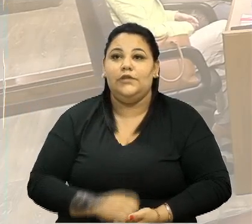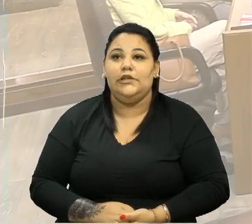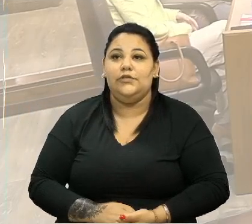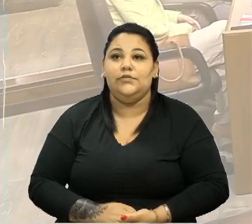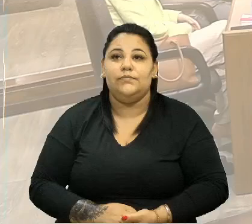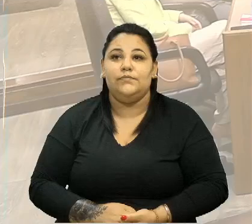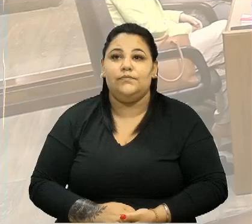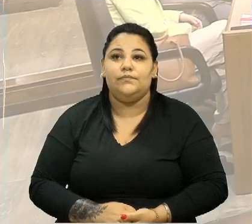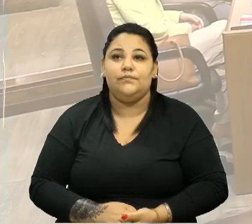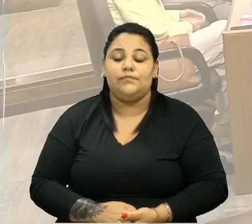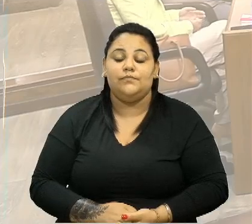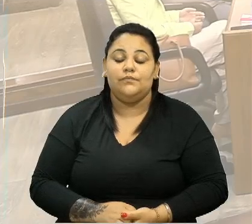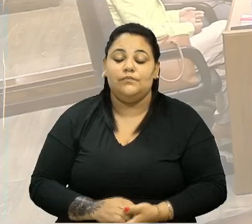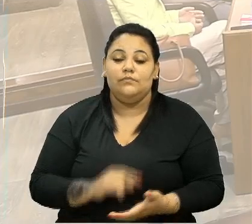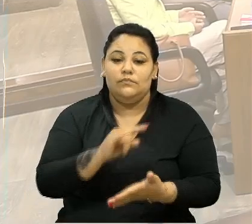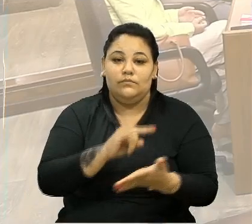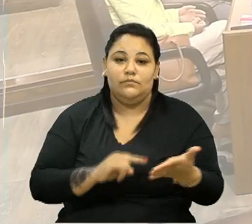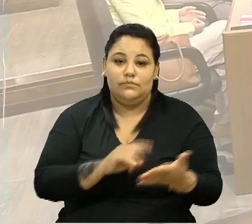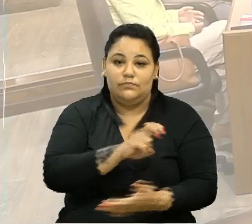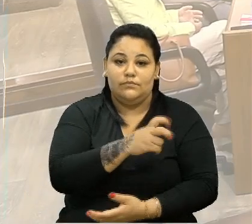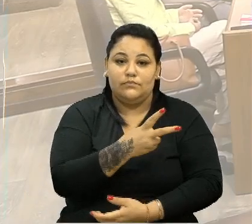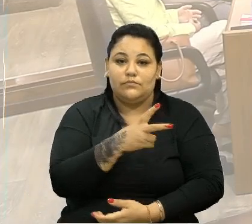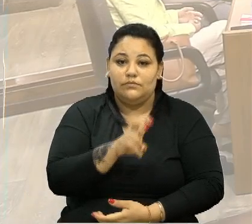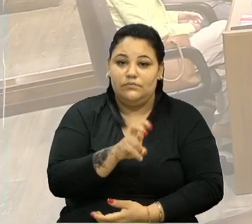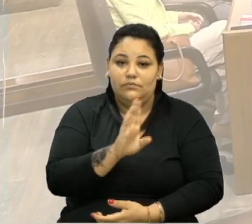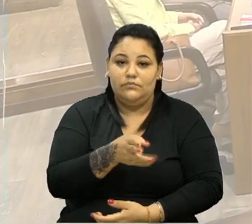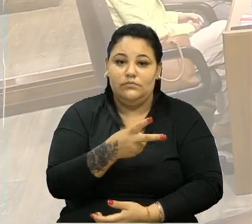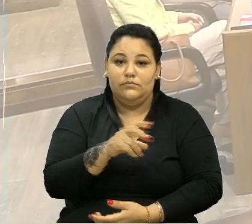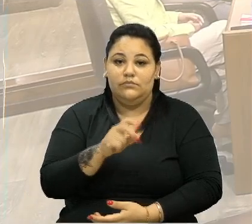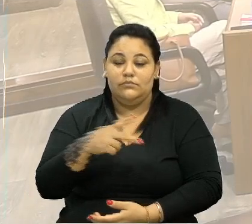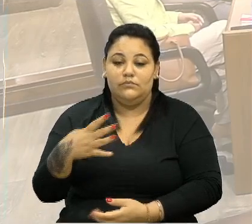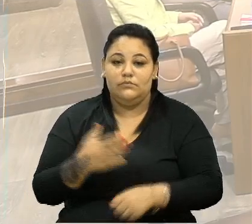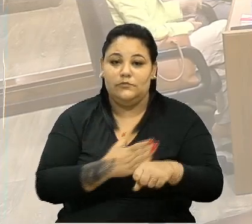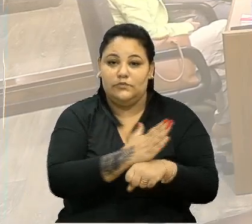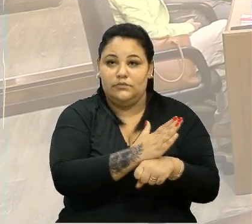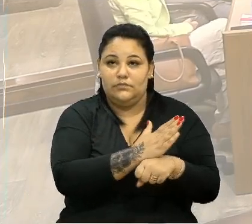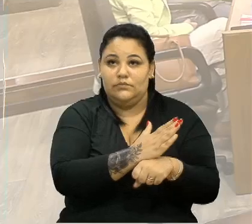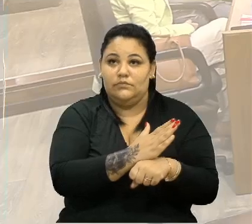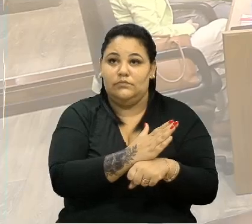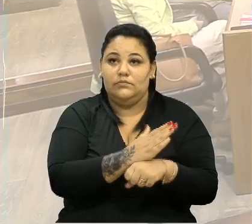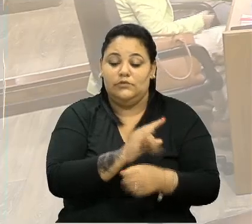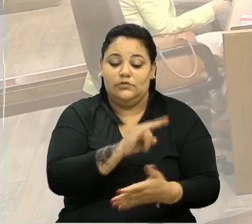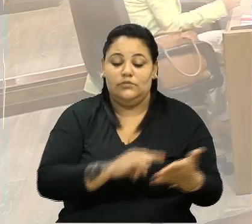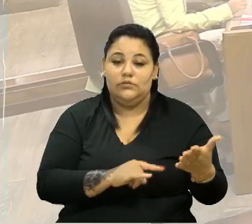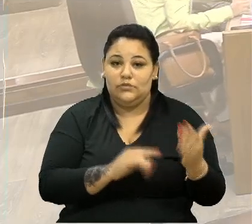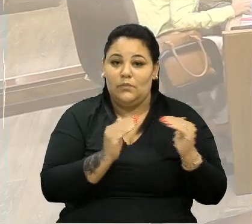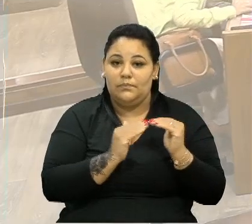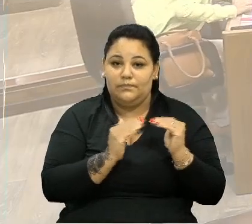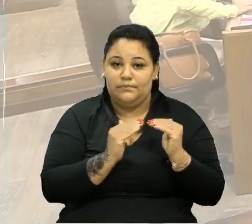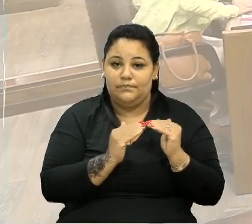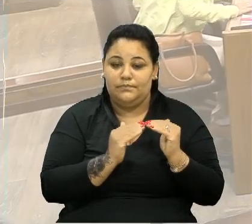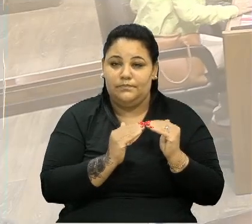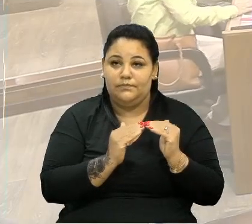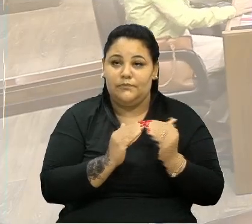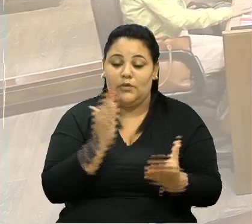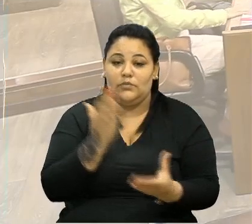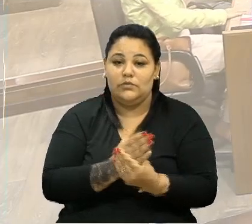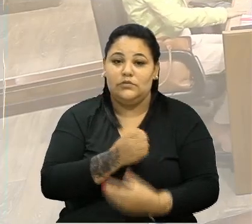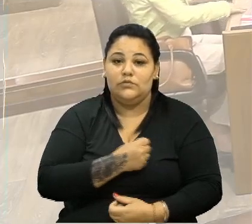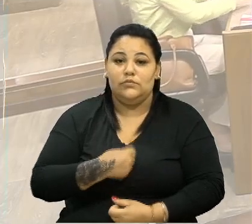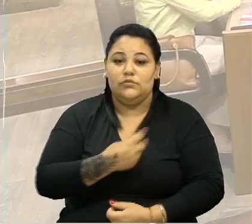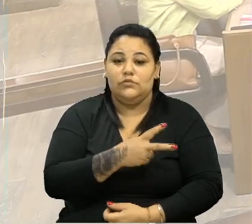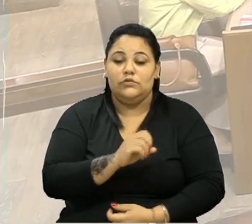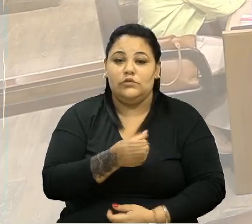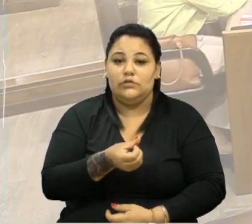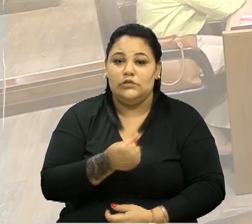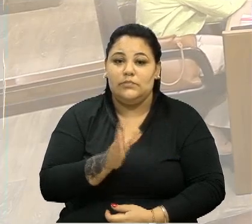Obrigado, presidente. Parecer 525-2024 favorável. Pelo parecer favorável ao processo número 206